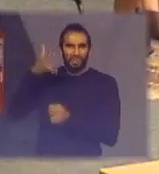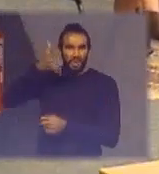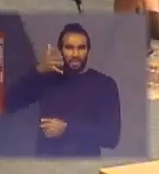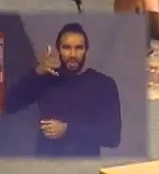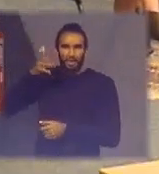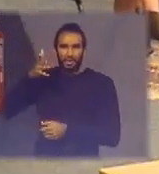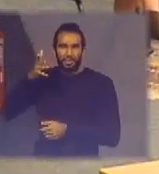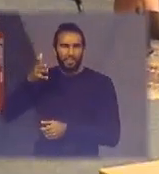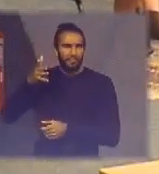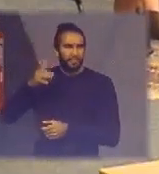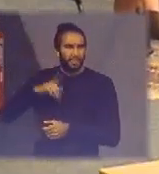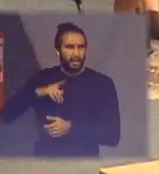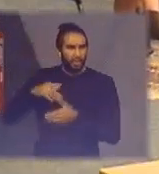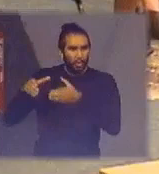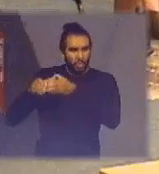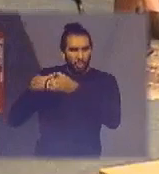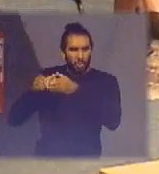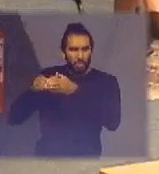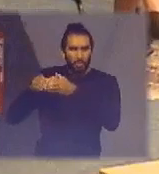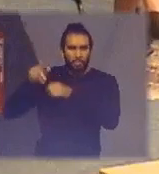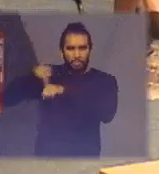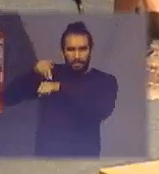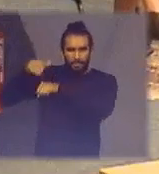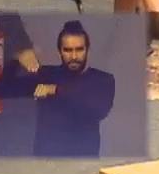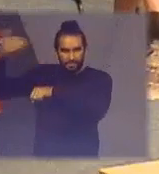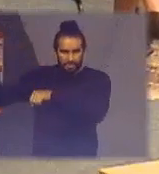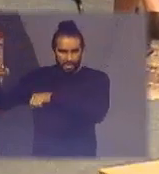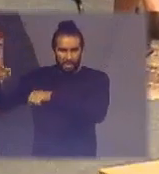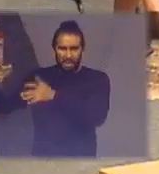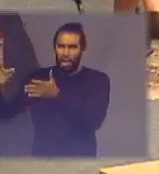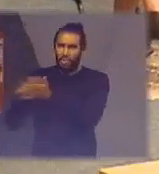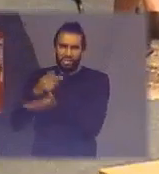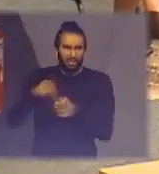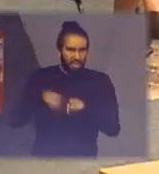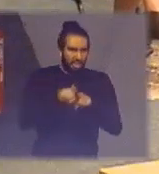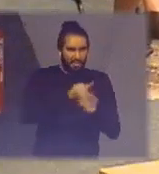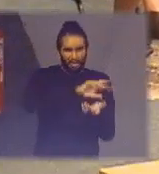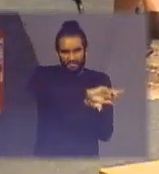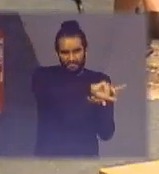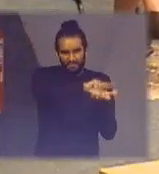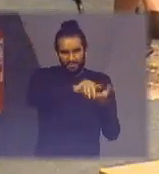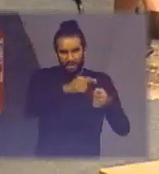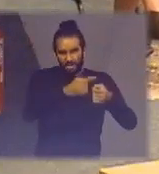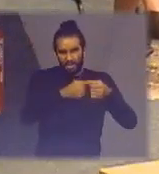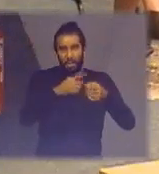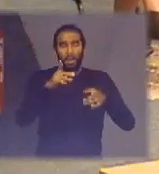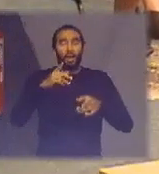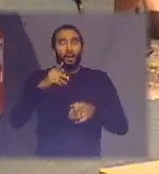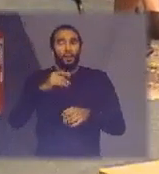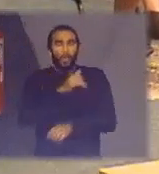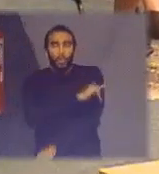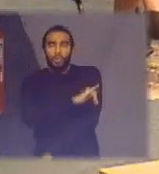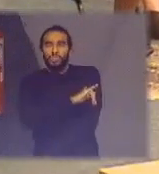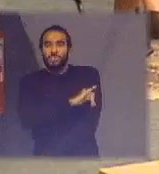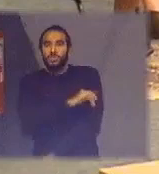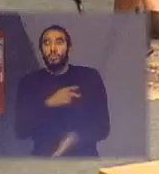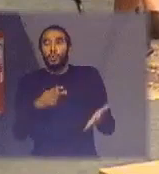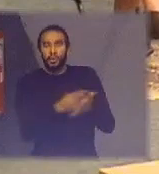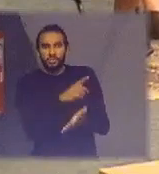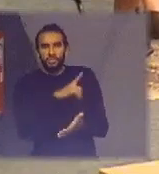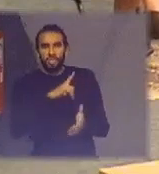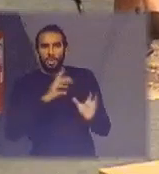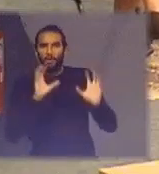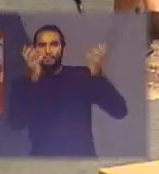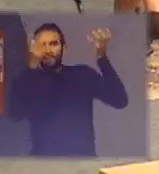Science é uma iniciativa internacional e aconteceu em vários estados e o Rio de Janeiro bateu o recorde de eventos